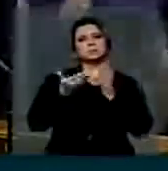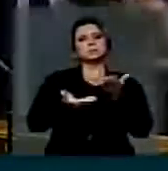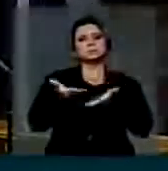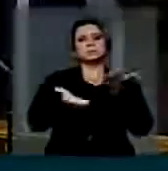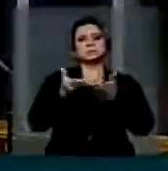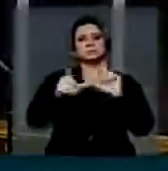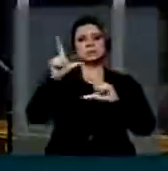Vossa Excelência será atendida.